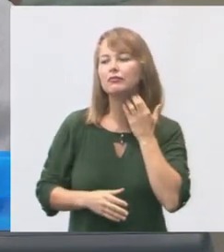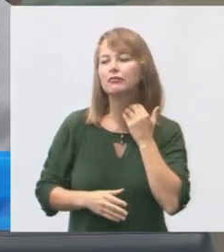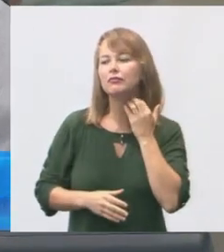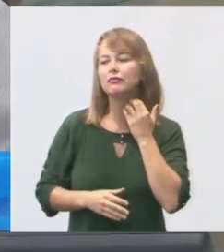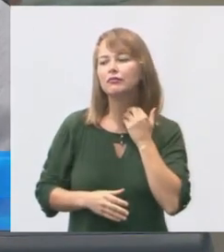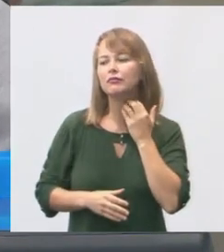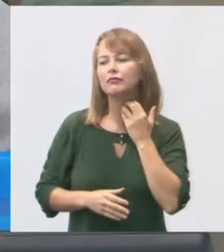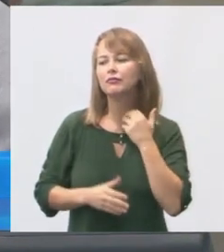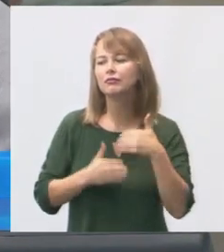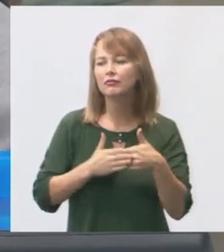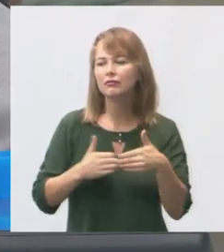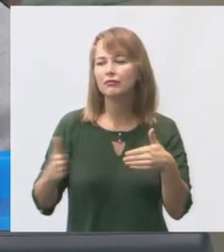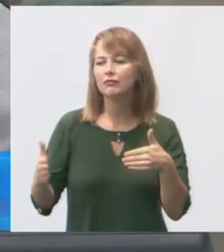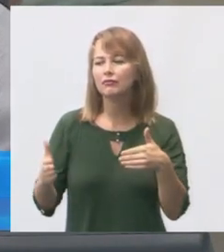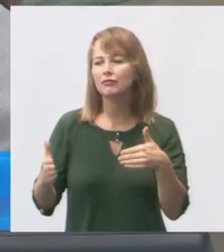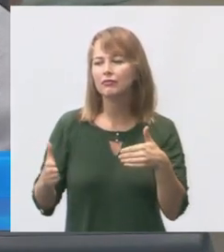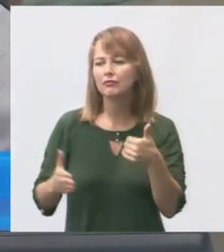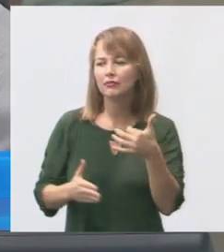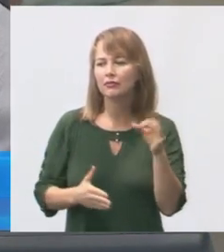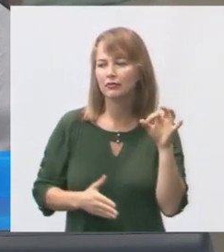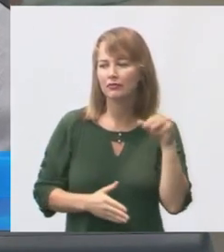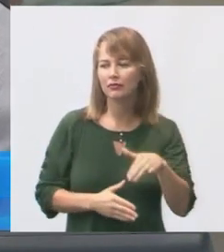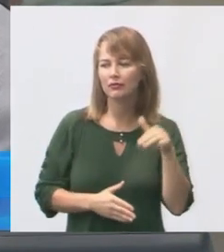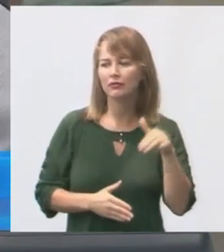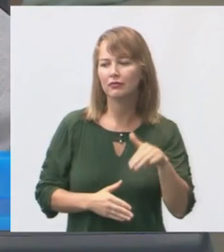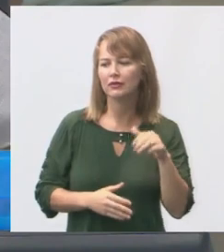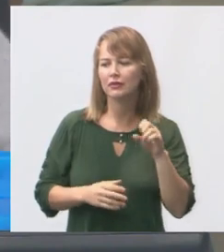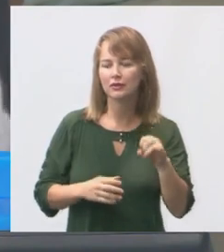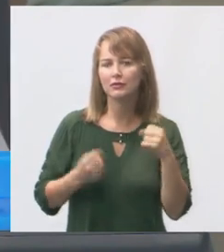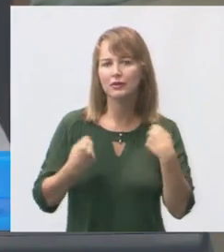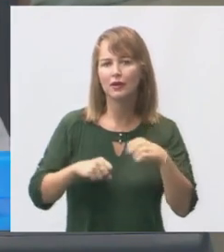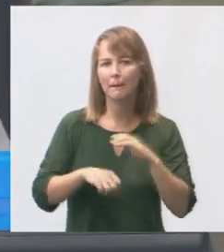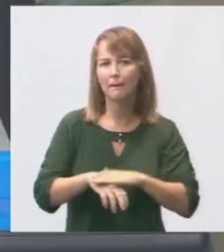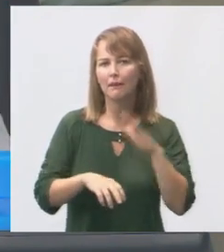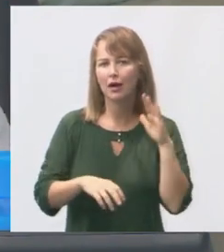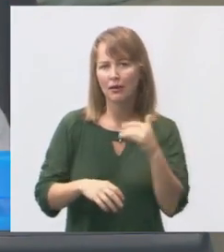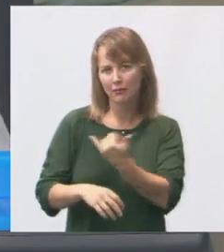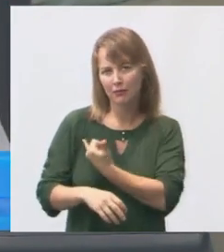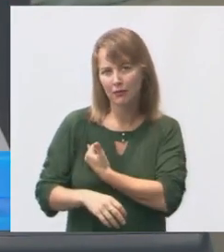Vou dar um prazo aí de dez minutos, se precisar mais, você me avisa, tá ok?